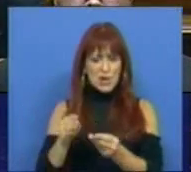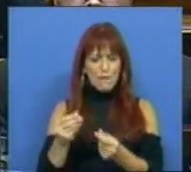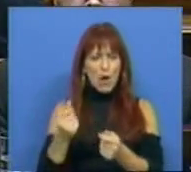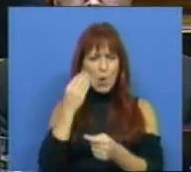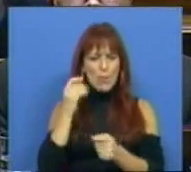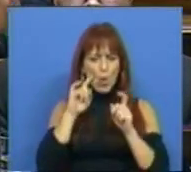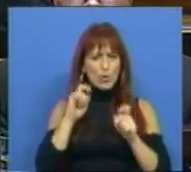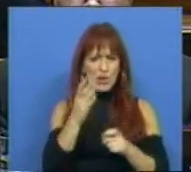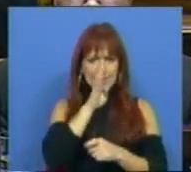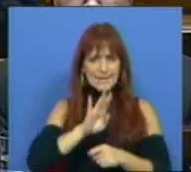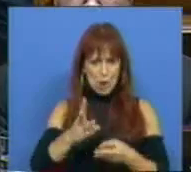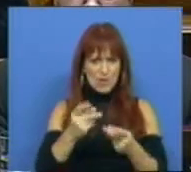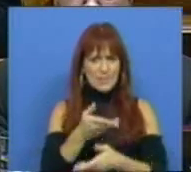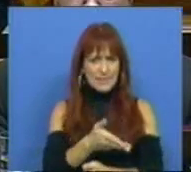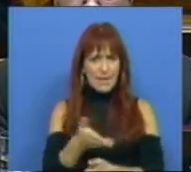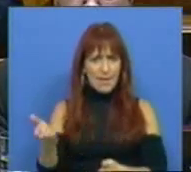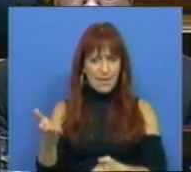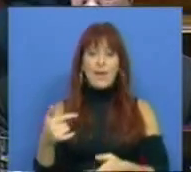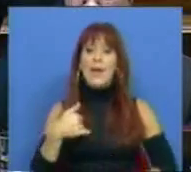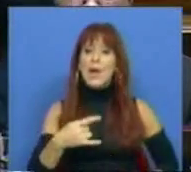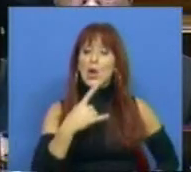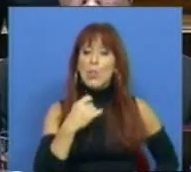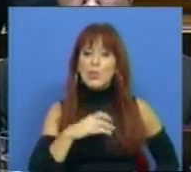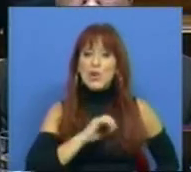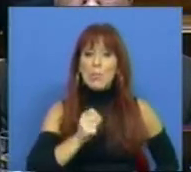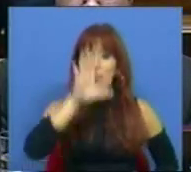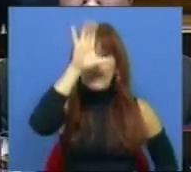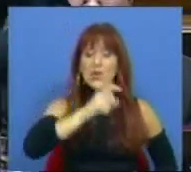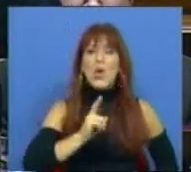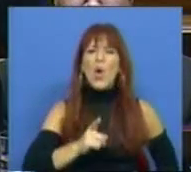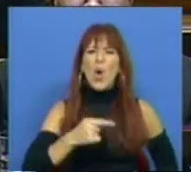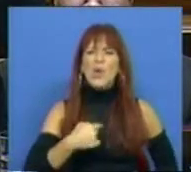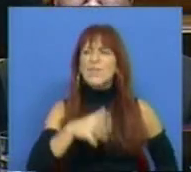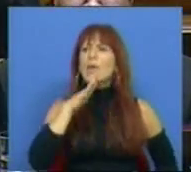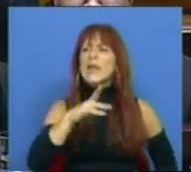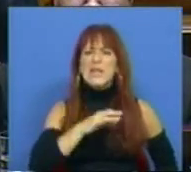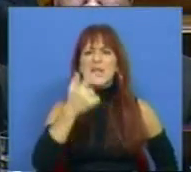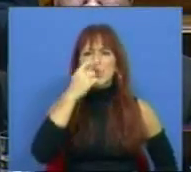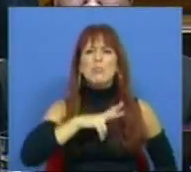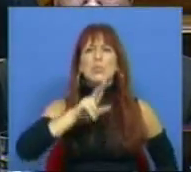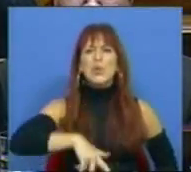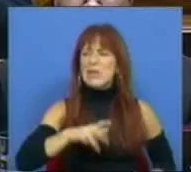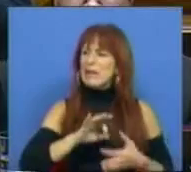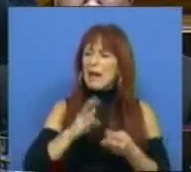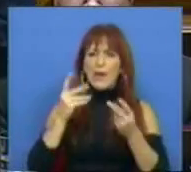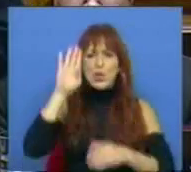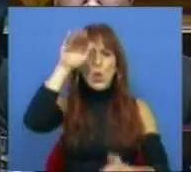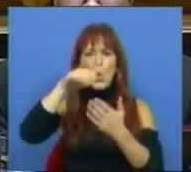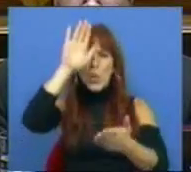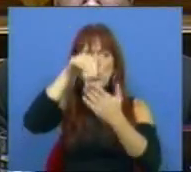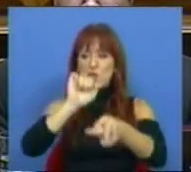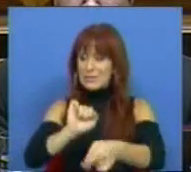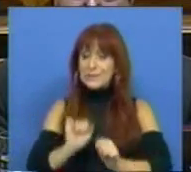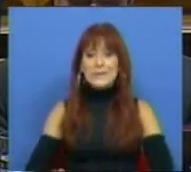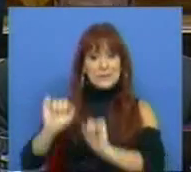formas de controle da execução orçamental. E eu pergunto-lhe, Sr. Primeiro-Ministro, o que é que vão dizer os portugueses sobre as conclusões